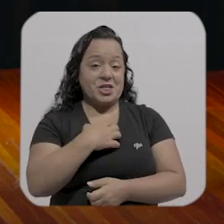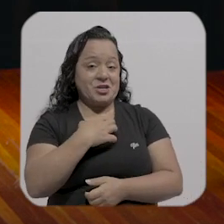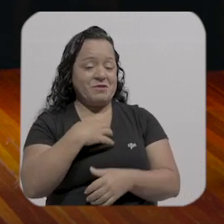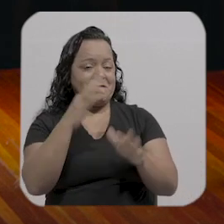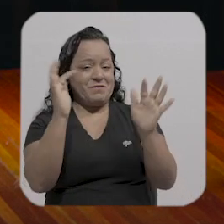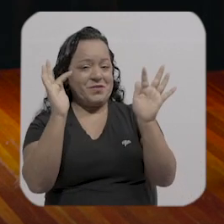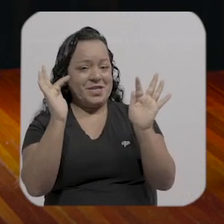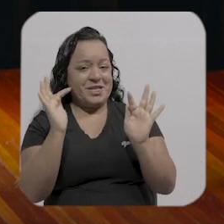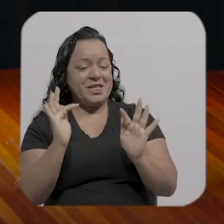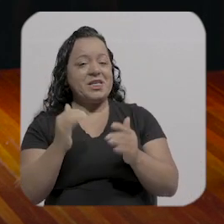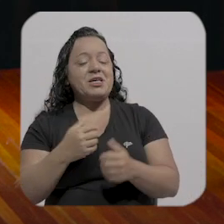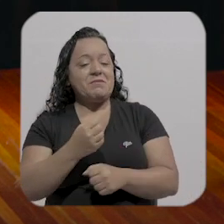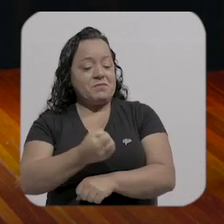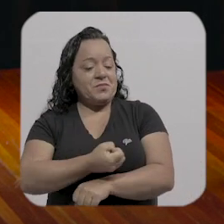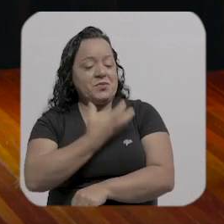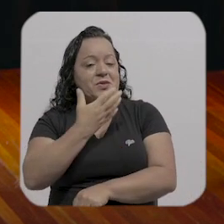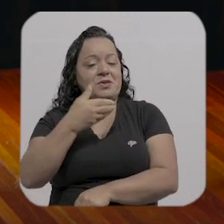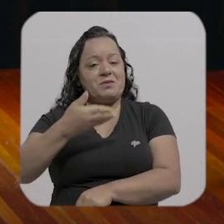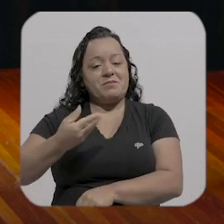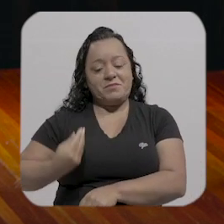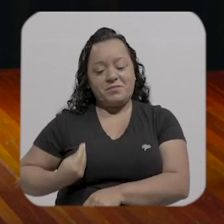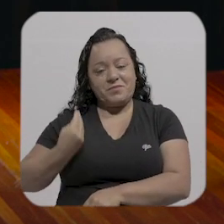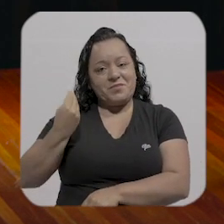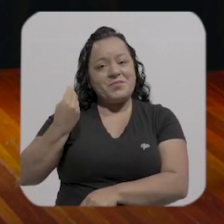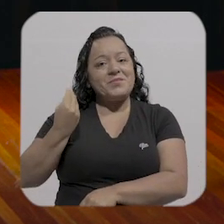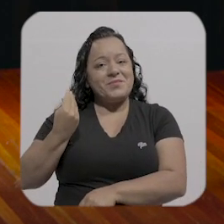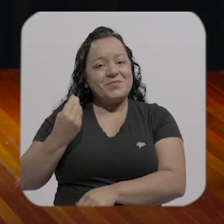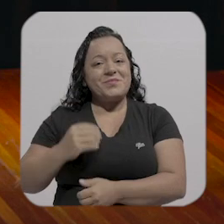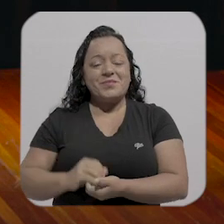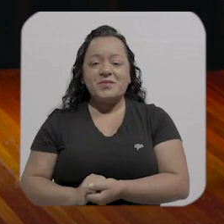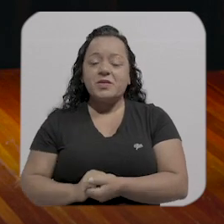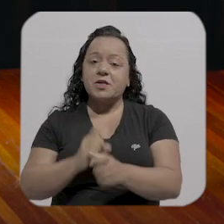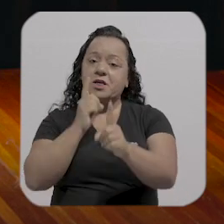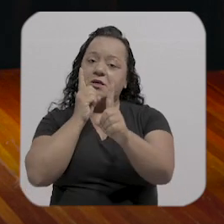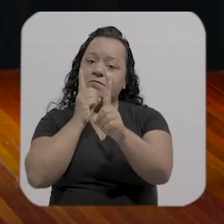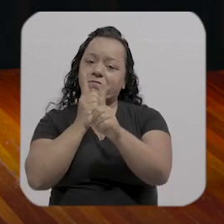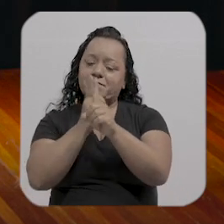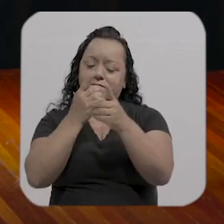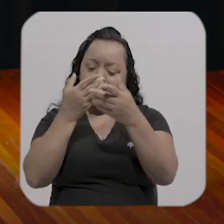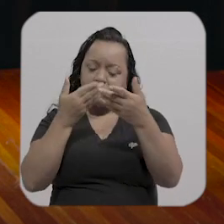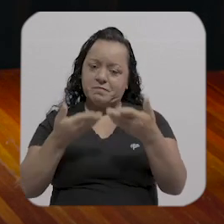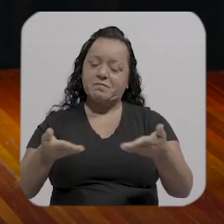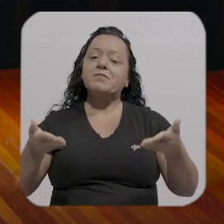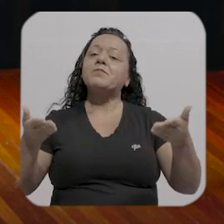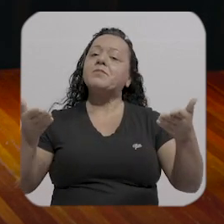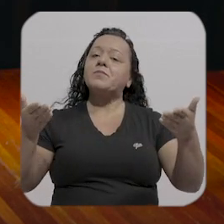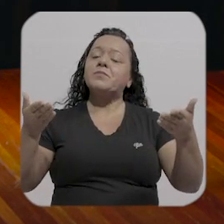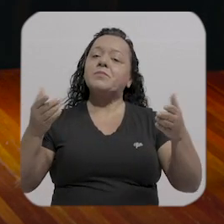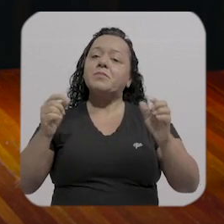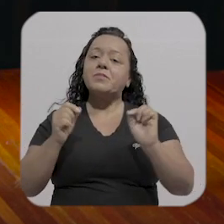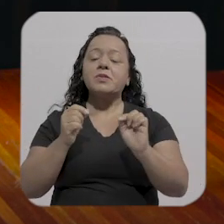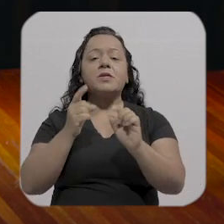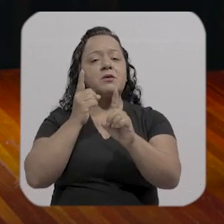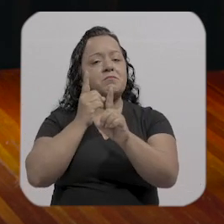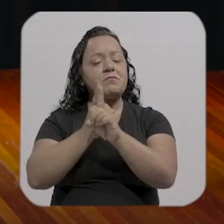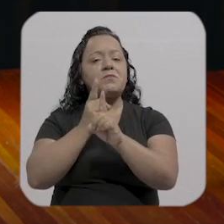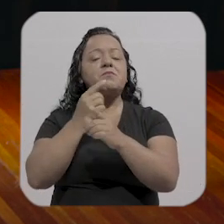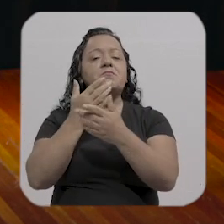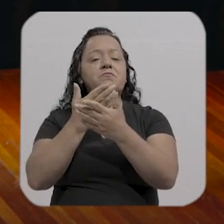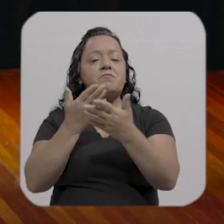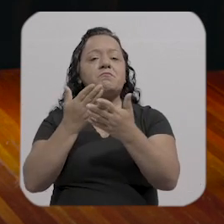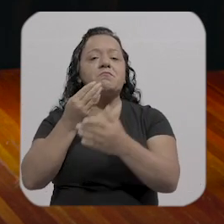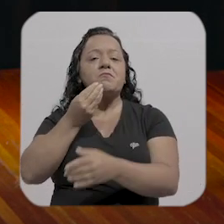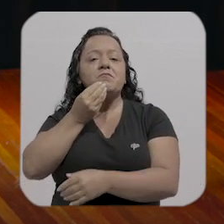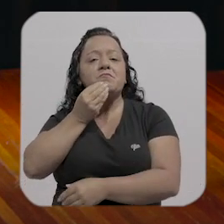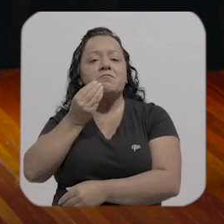Estou emocionado de estar aqui, fazendo parte desse encontro, dessa chance de poder falar